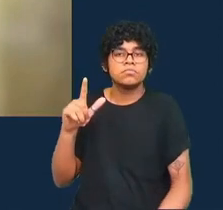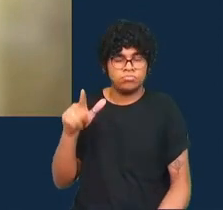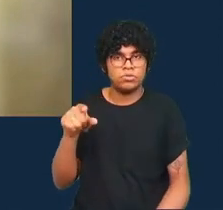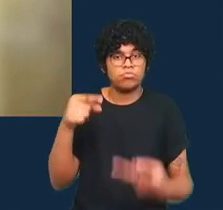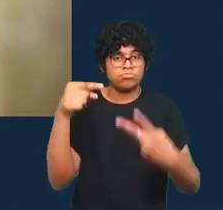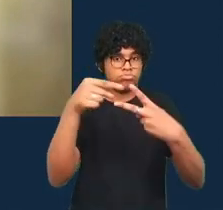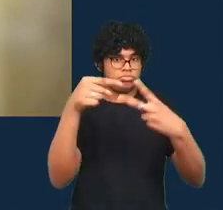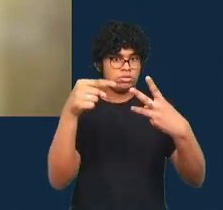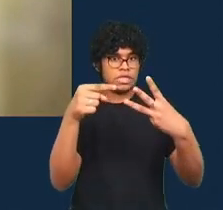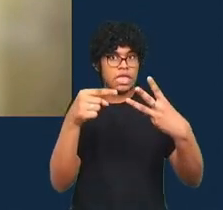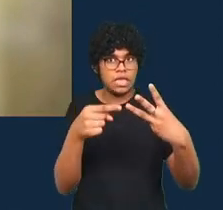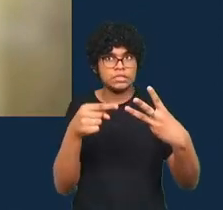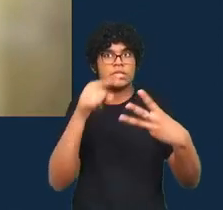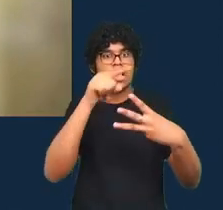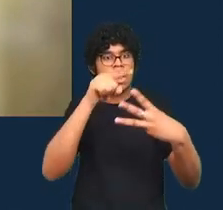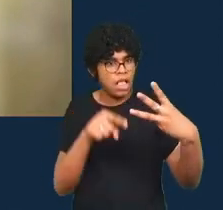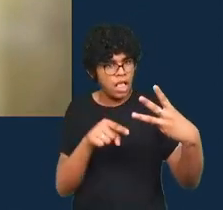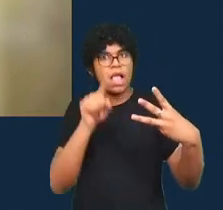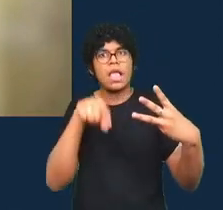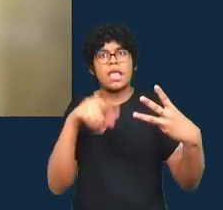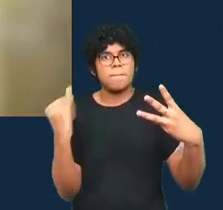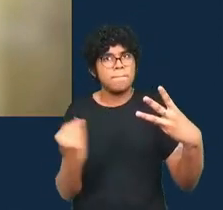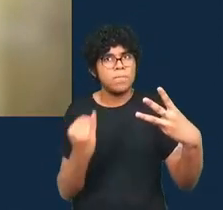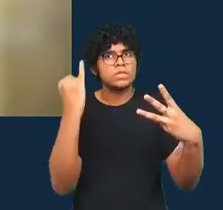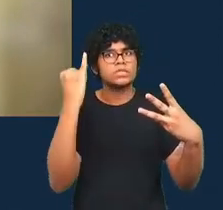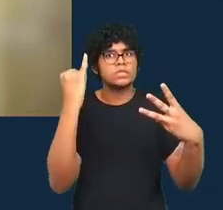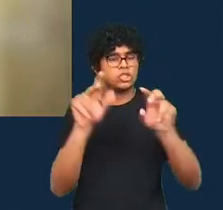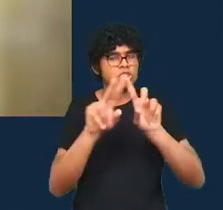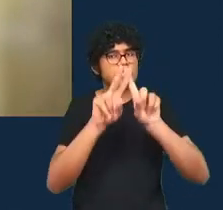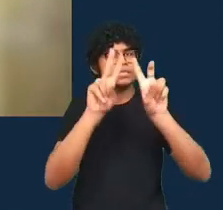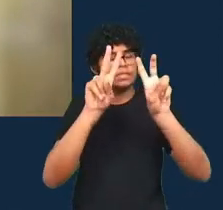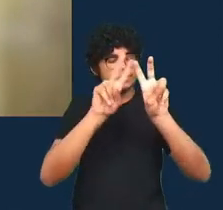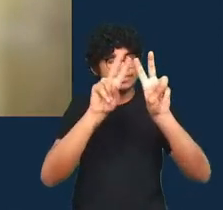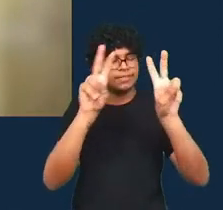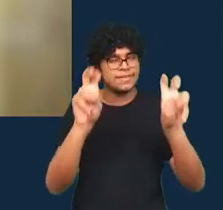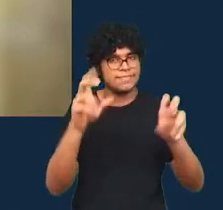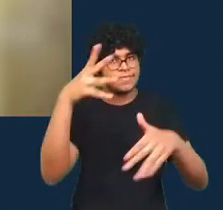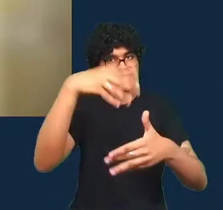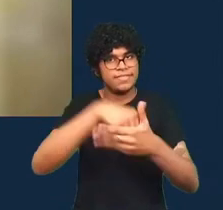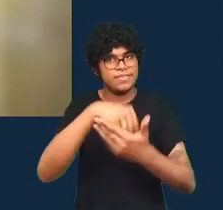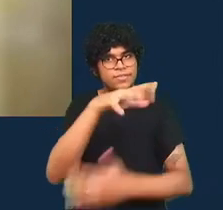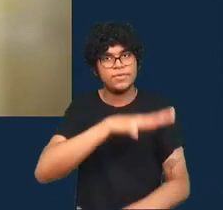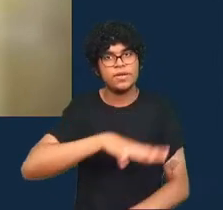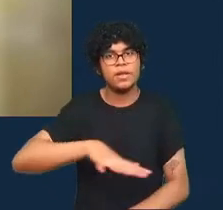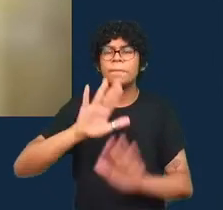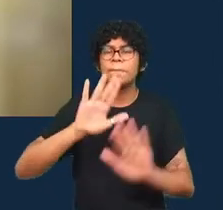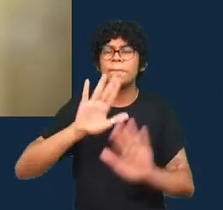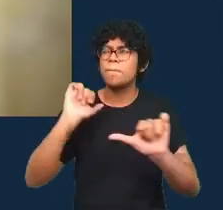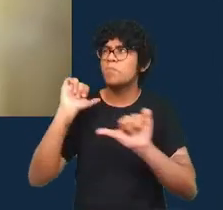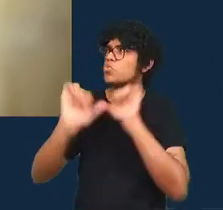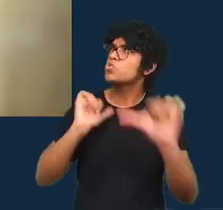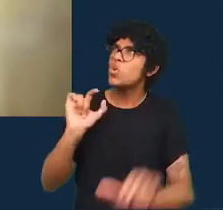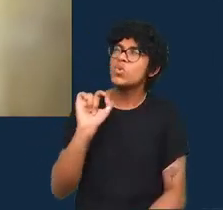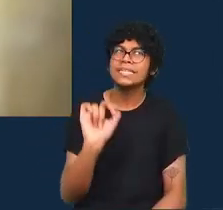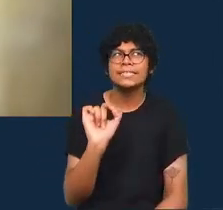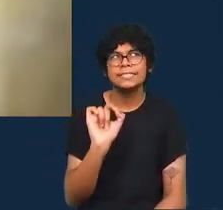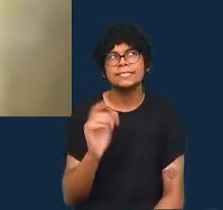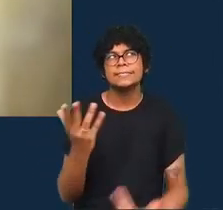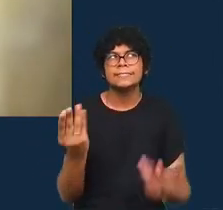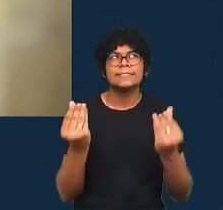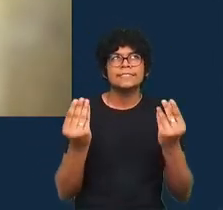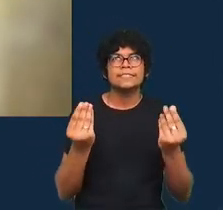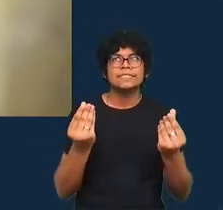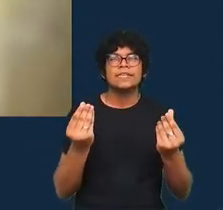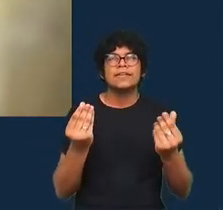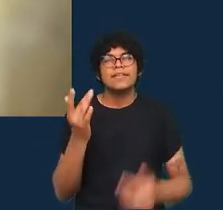a serem consideradas mas o que mudou entre aquela época e agora eu diria o seguinte primeiramente